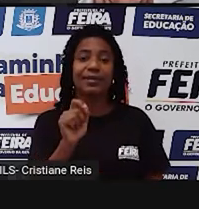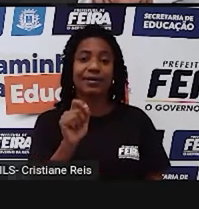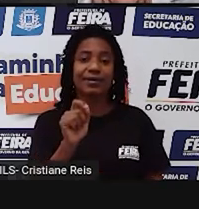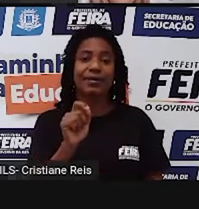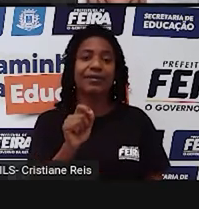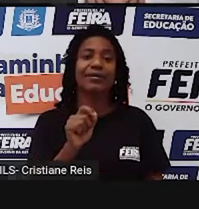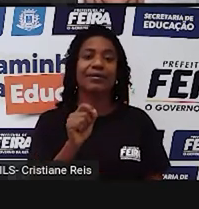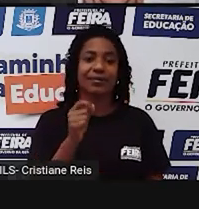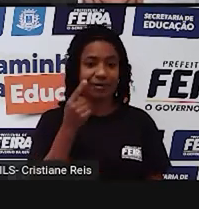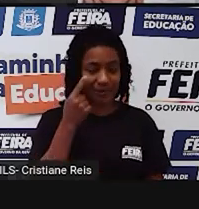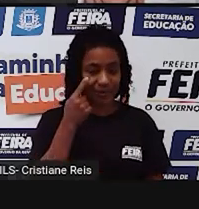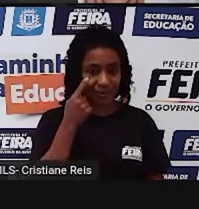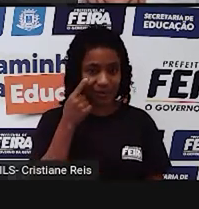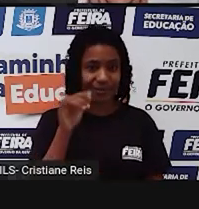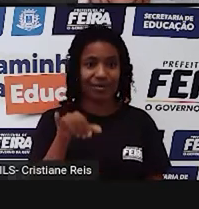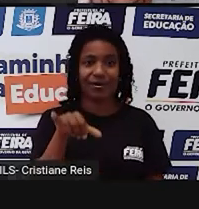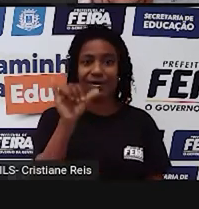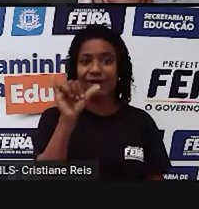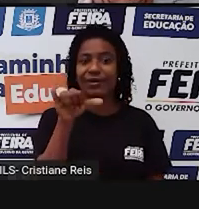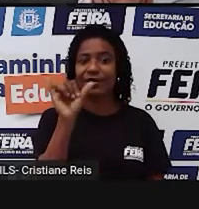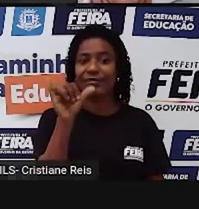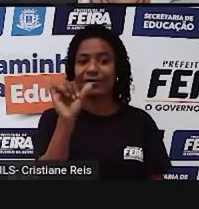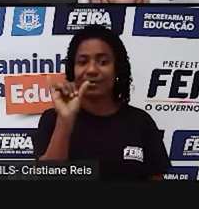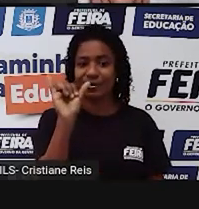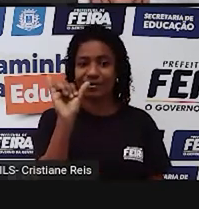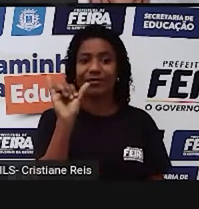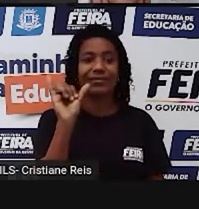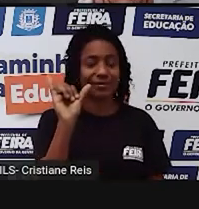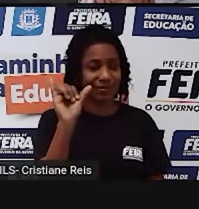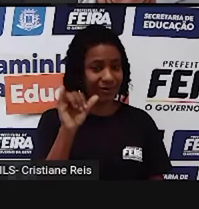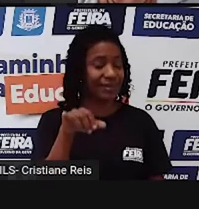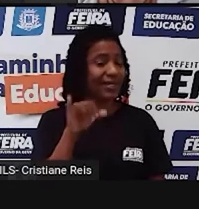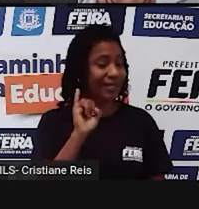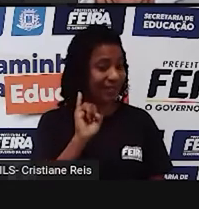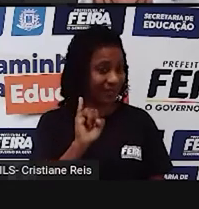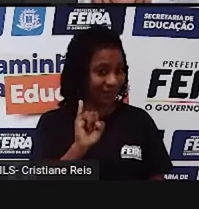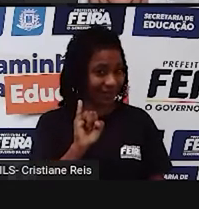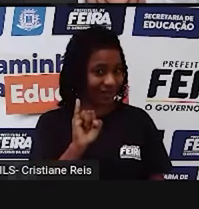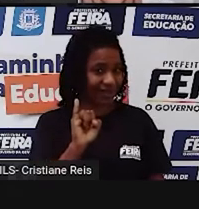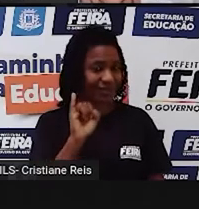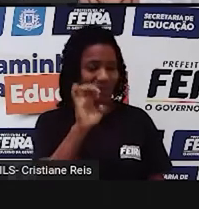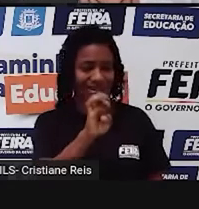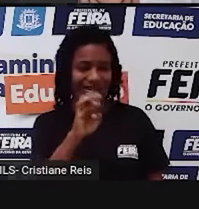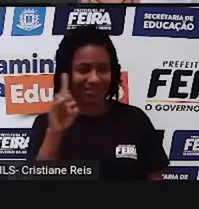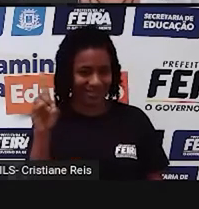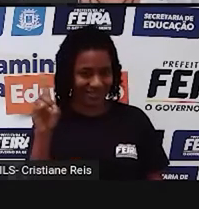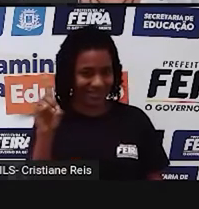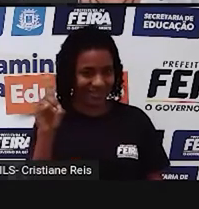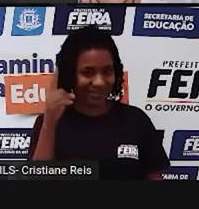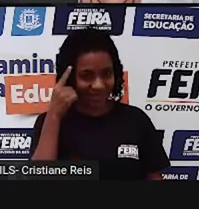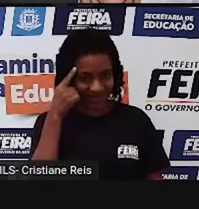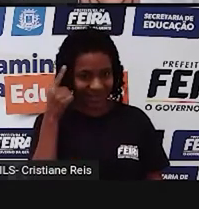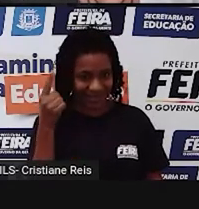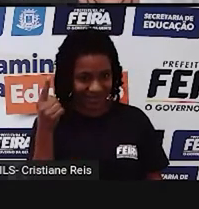R, no lugar do Y, I e logo depois, I, D. Try it.